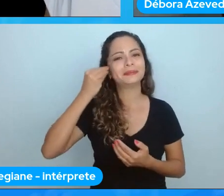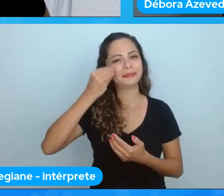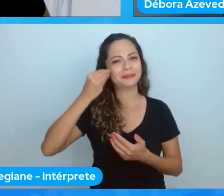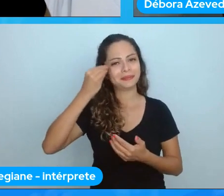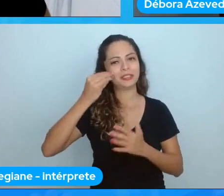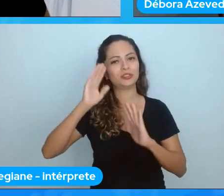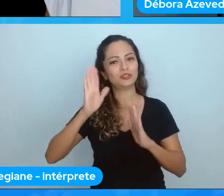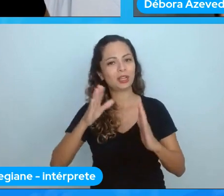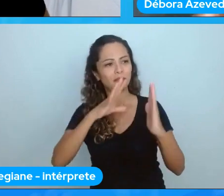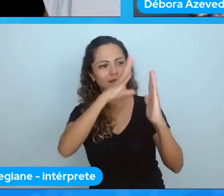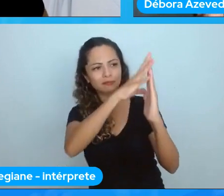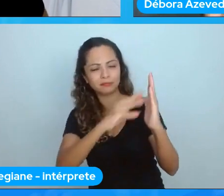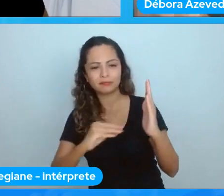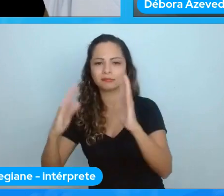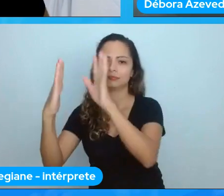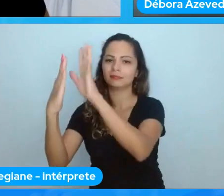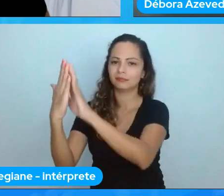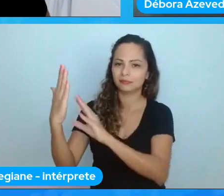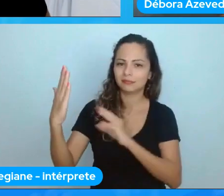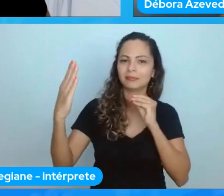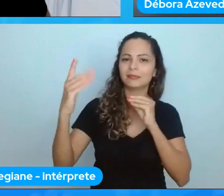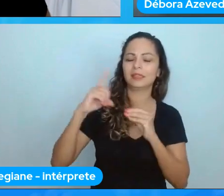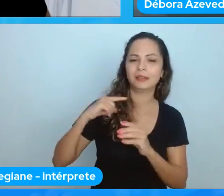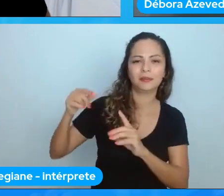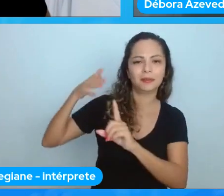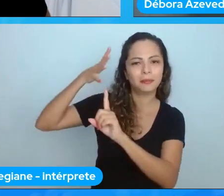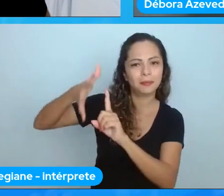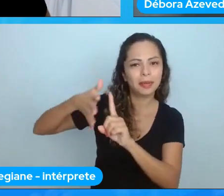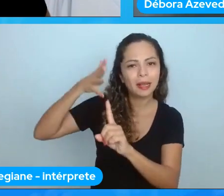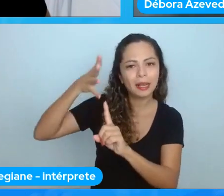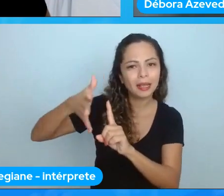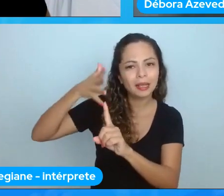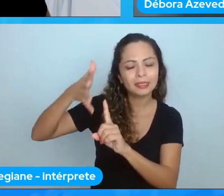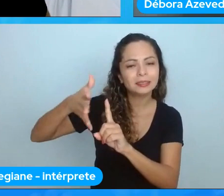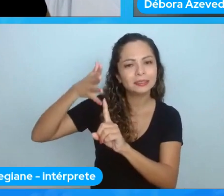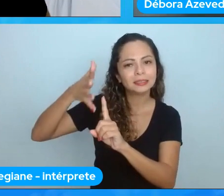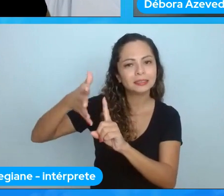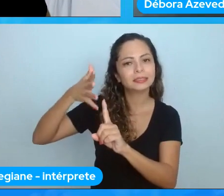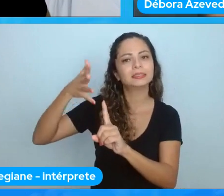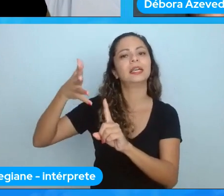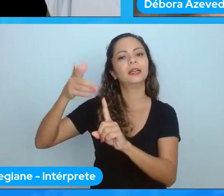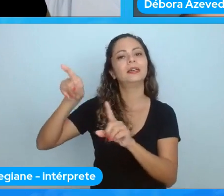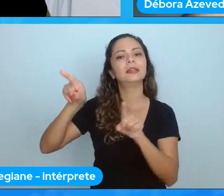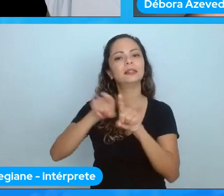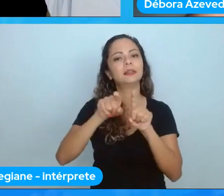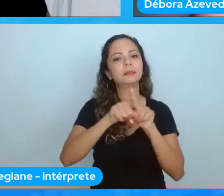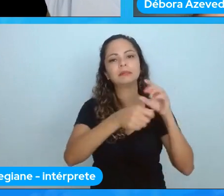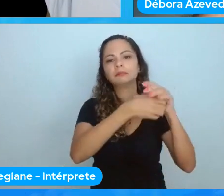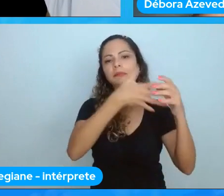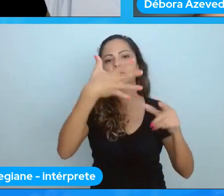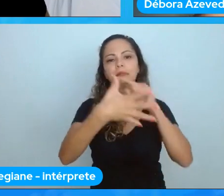ele coloca livros palestras conteúdos desse tipo que te ajudaram nessa jornada nas comunidades